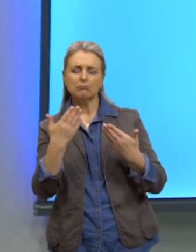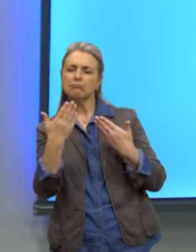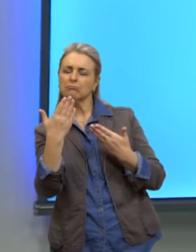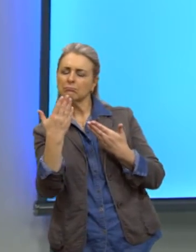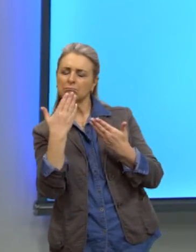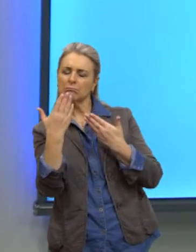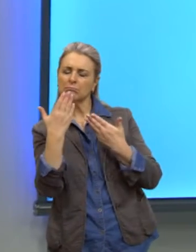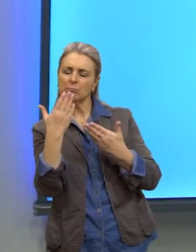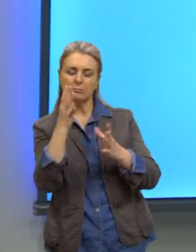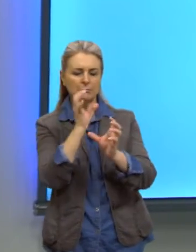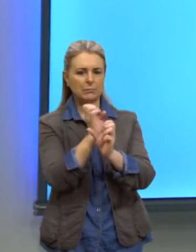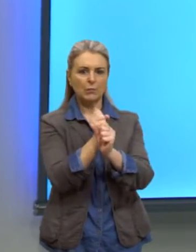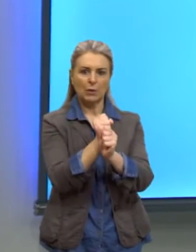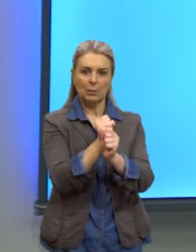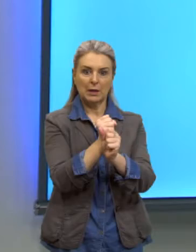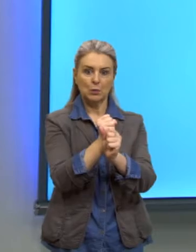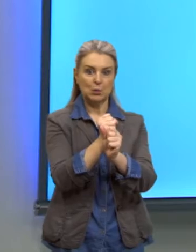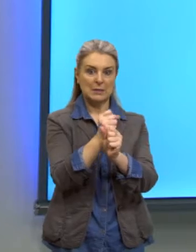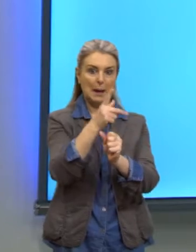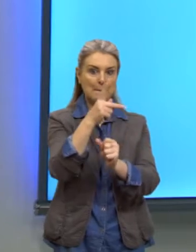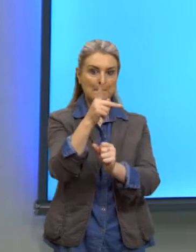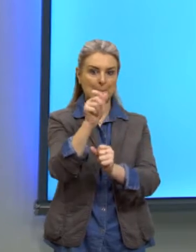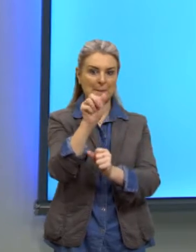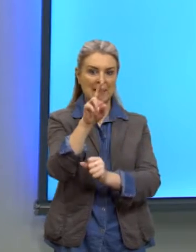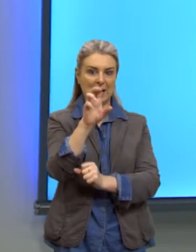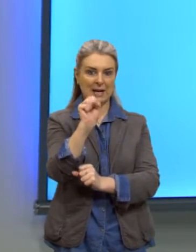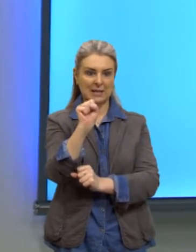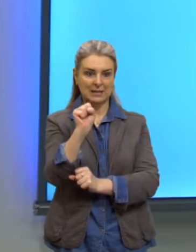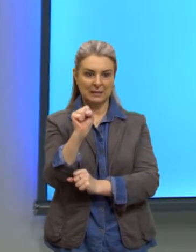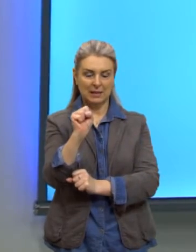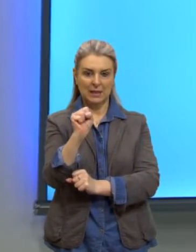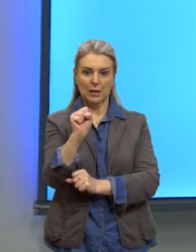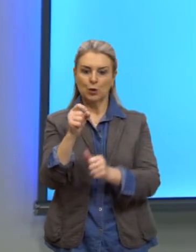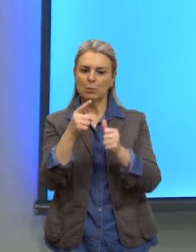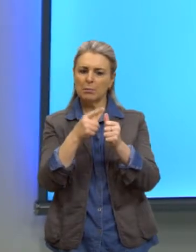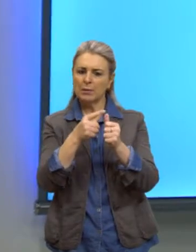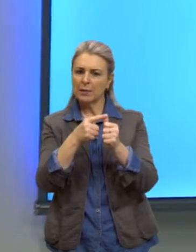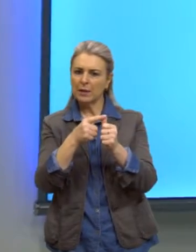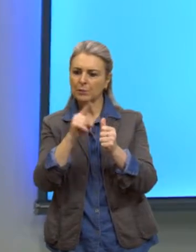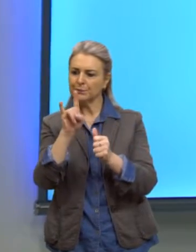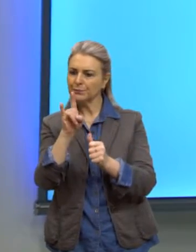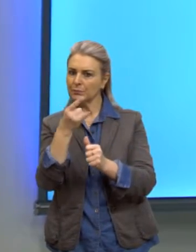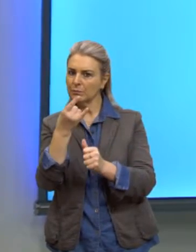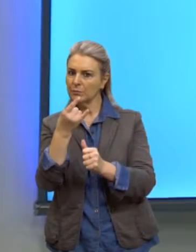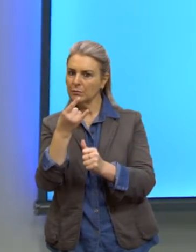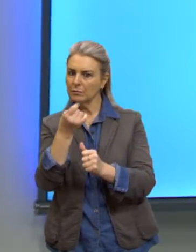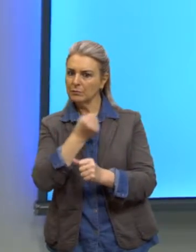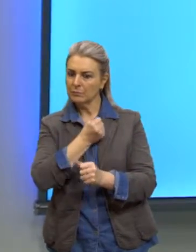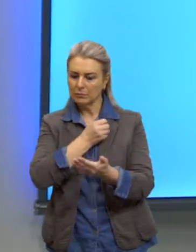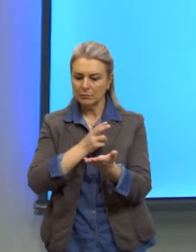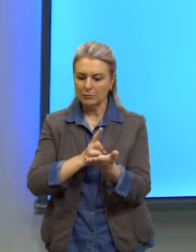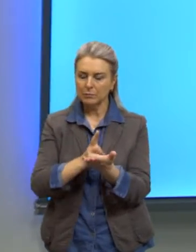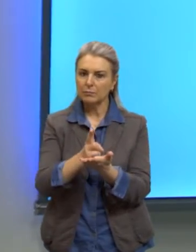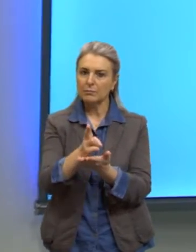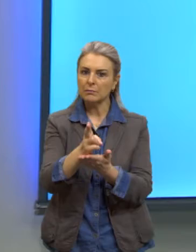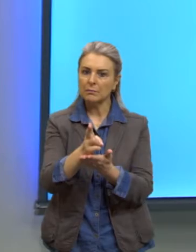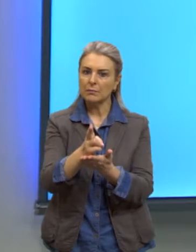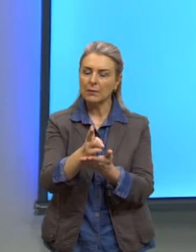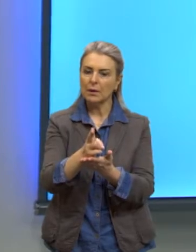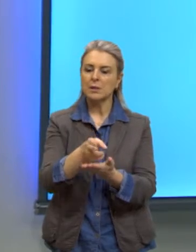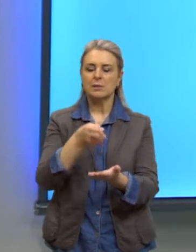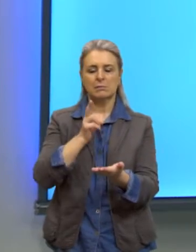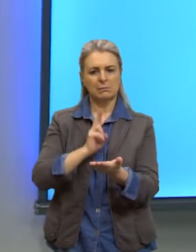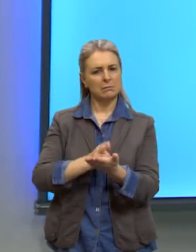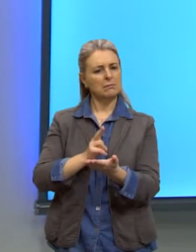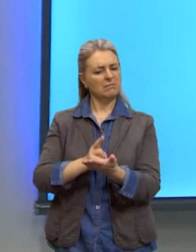que essas somas dos pares formados pelo primeiro e último número da sequência eram sempre